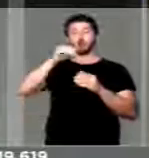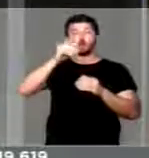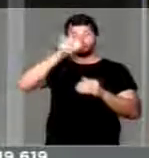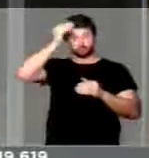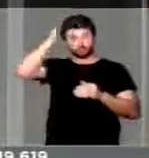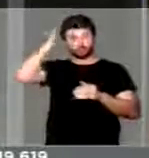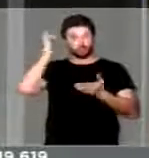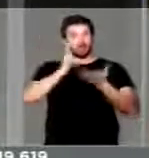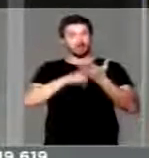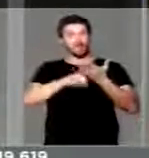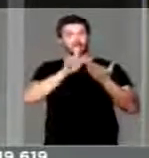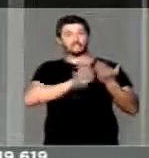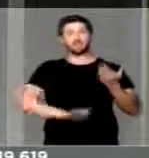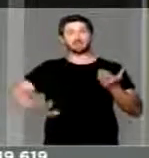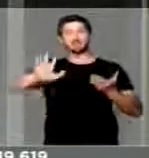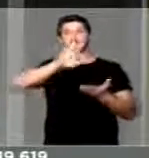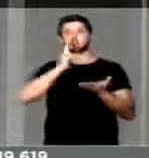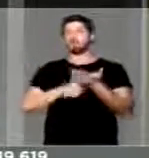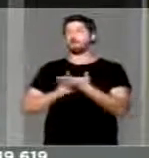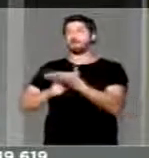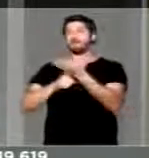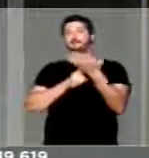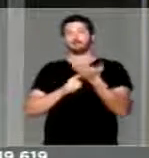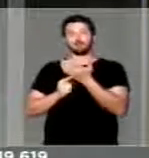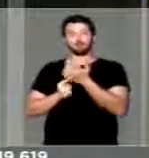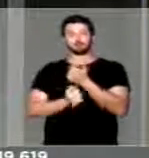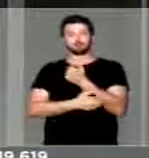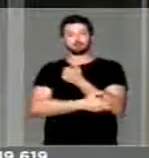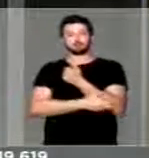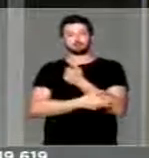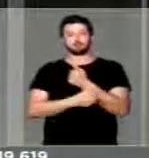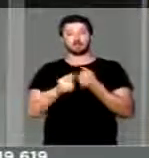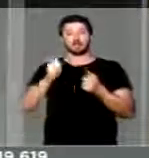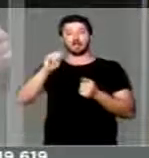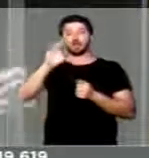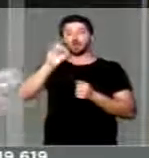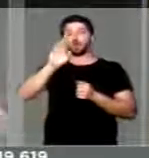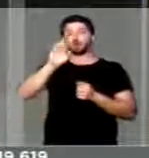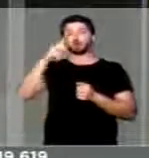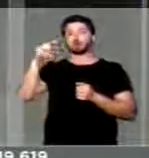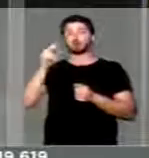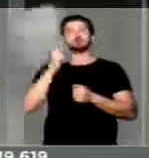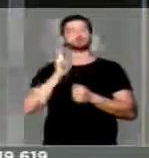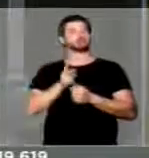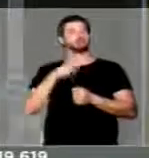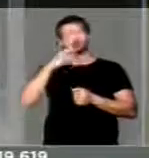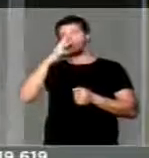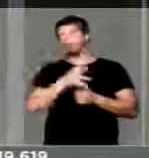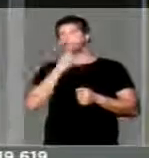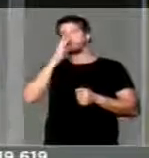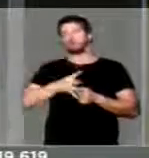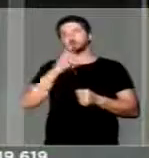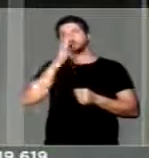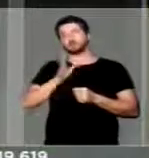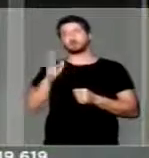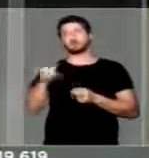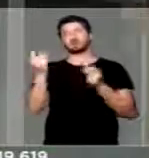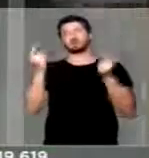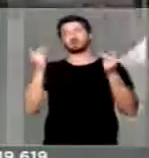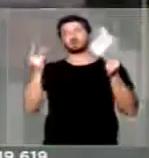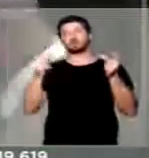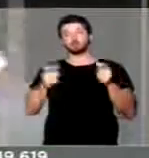grande acordo nacional O acordão que a gente vem aqui denunciando faz muito tempo